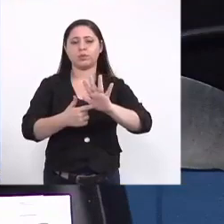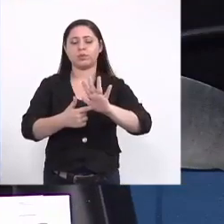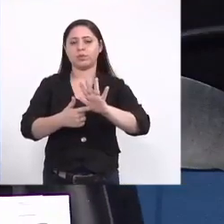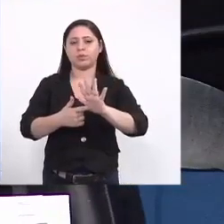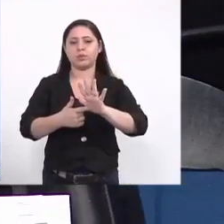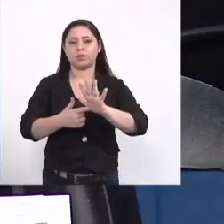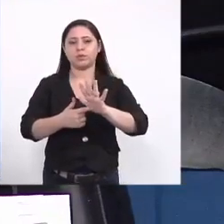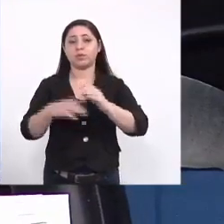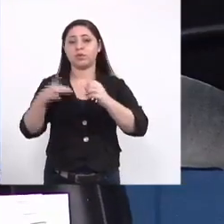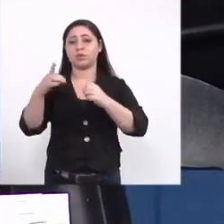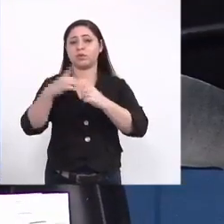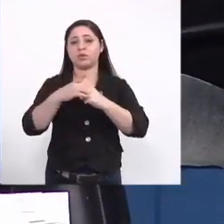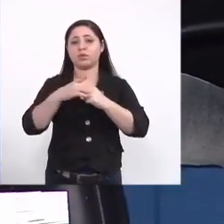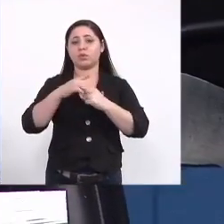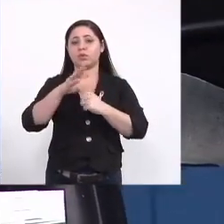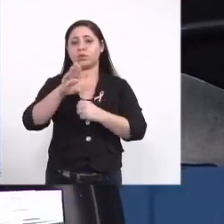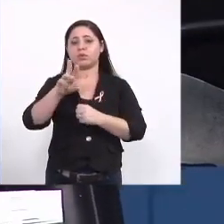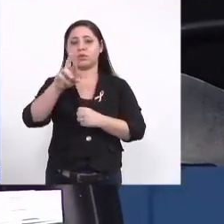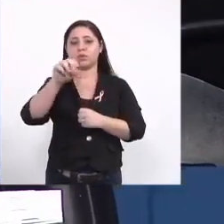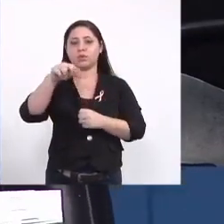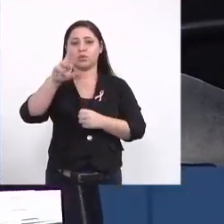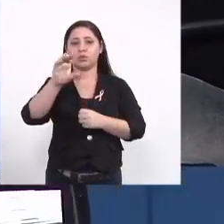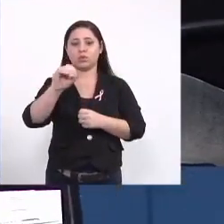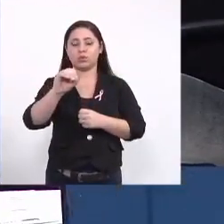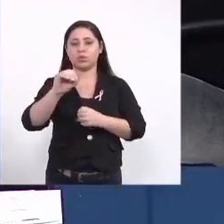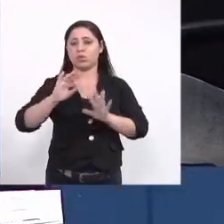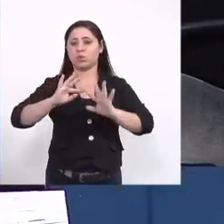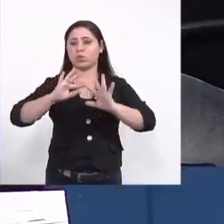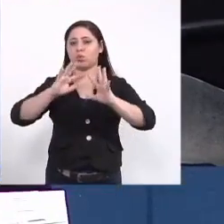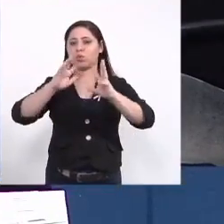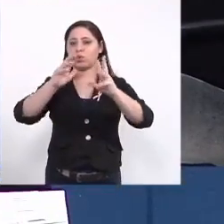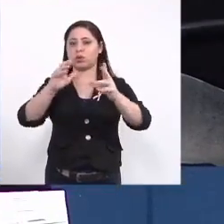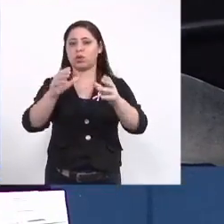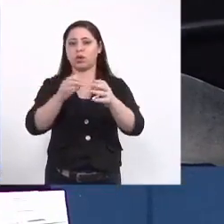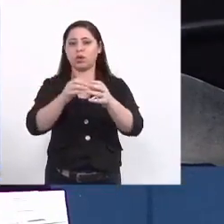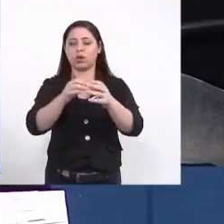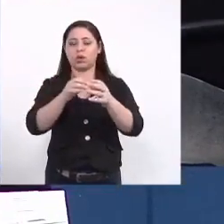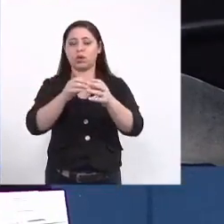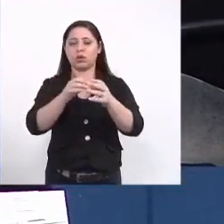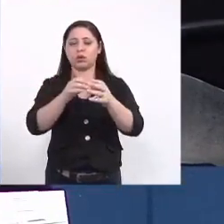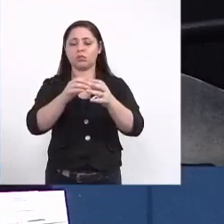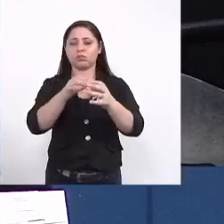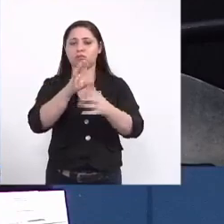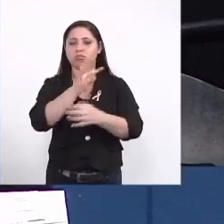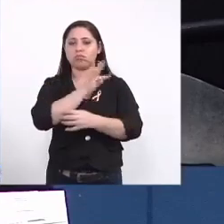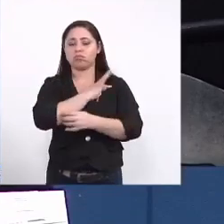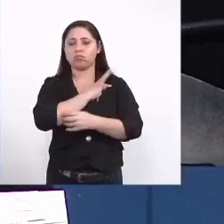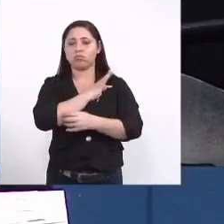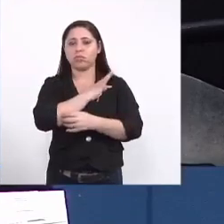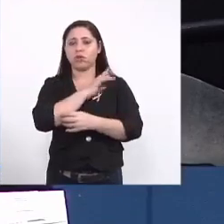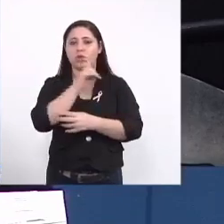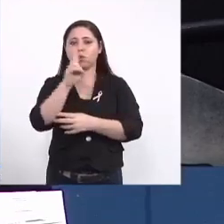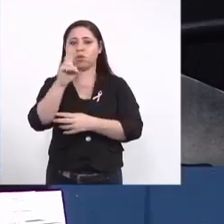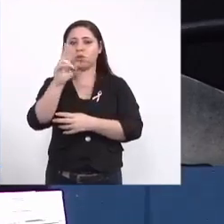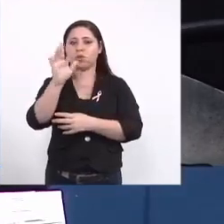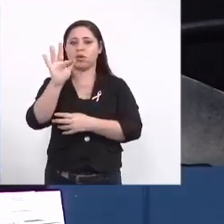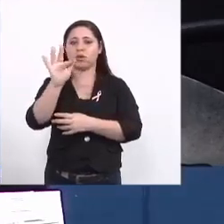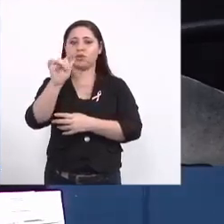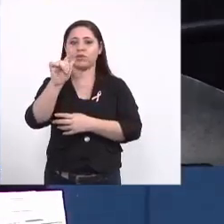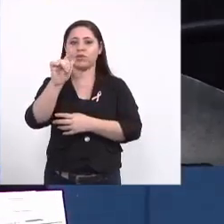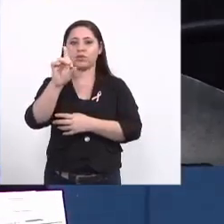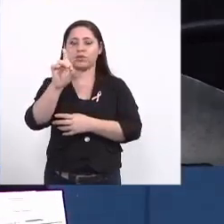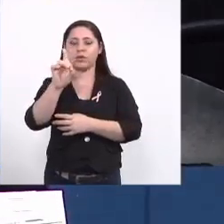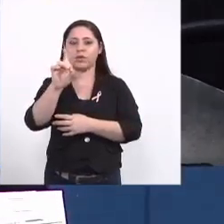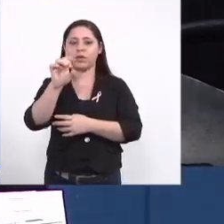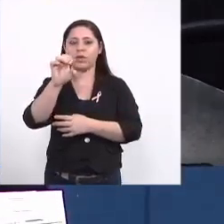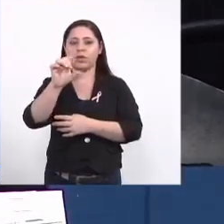doutor Bruno toda a equipe da UFGD em especial a Elina